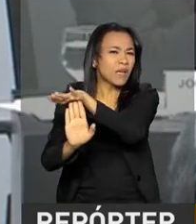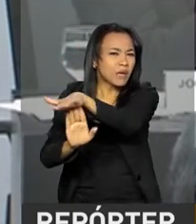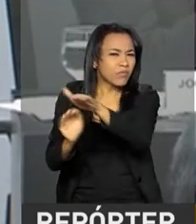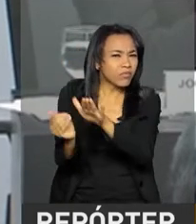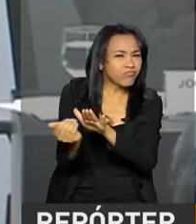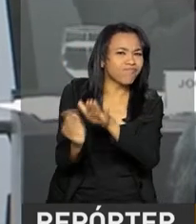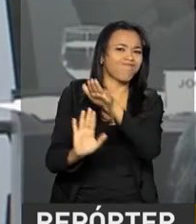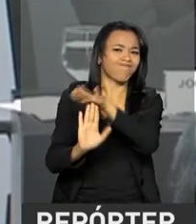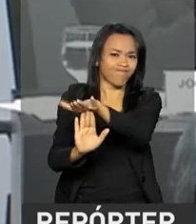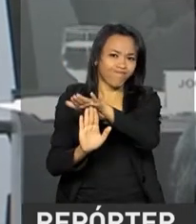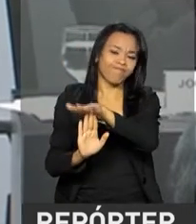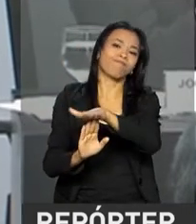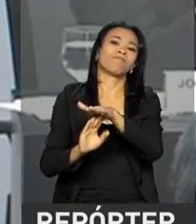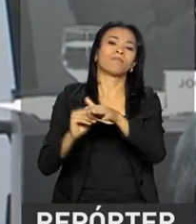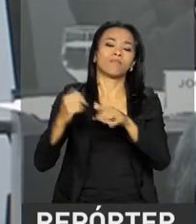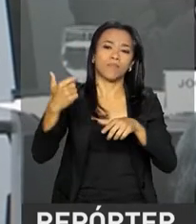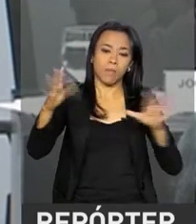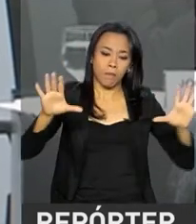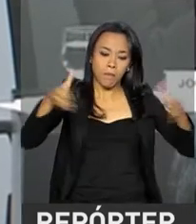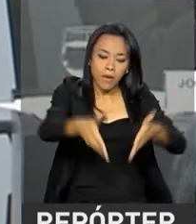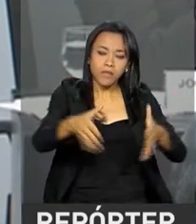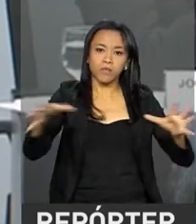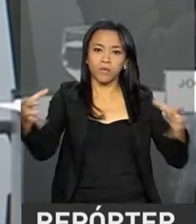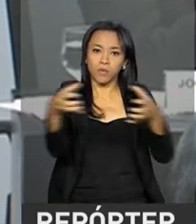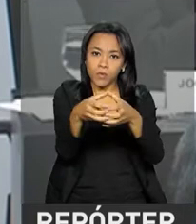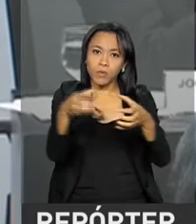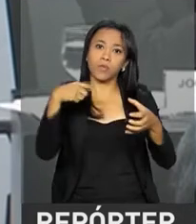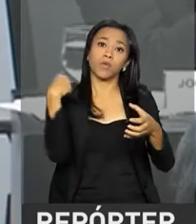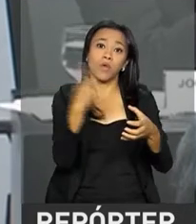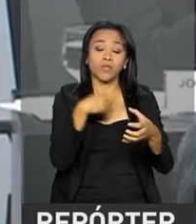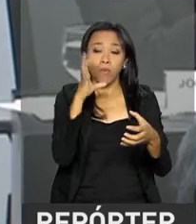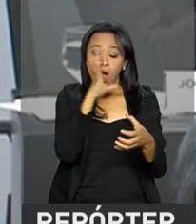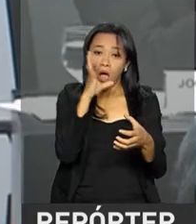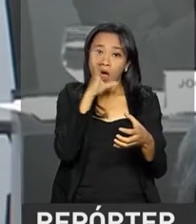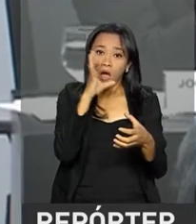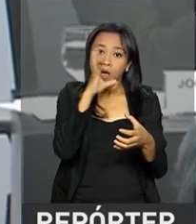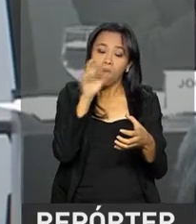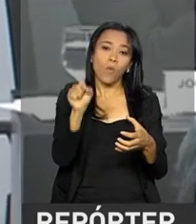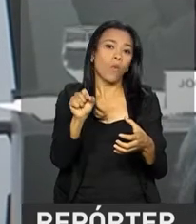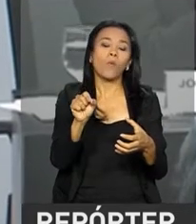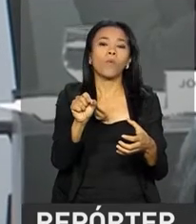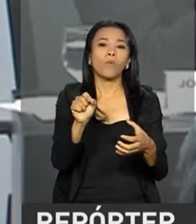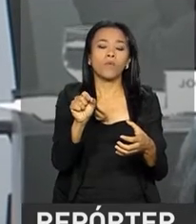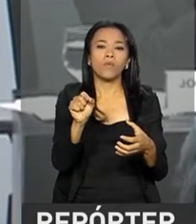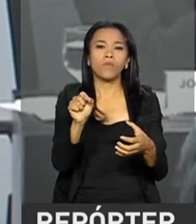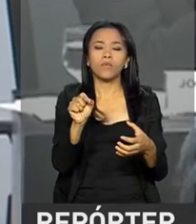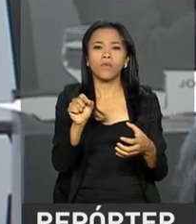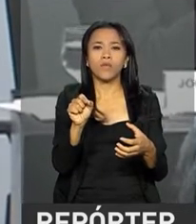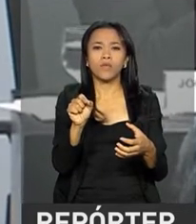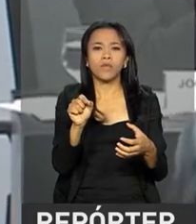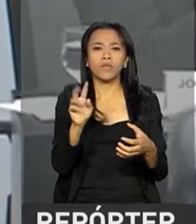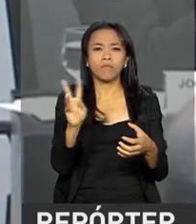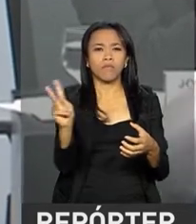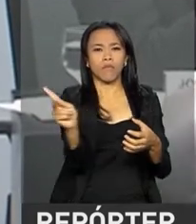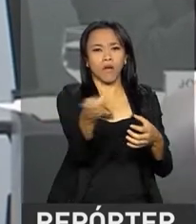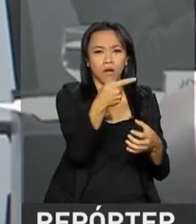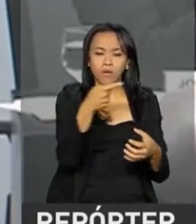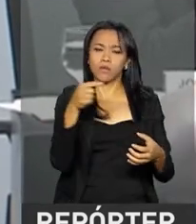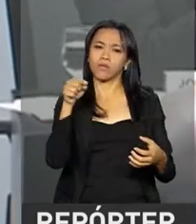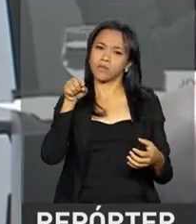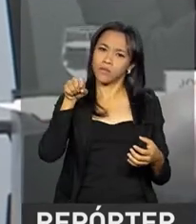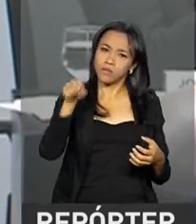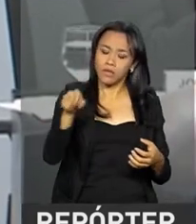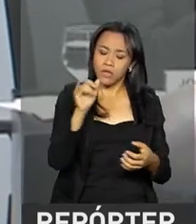firmeza e o estamos a fazer porque o que estamos a assistir é uma situação que nos